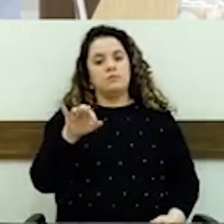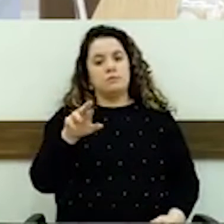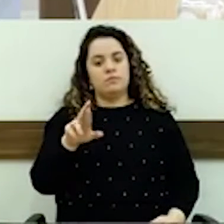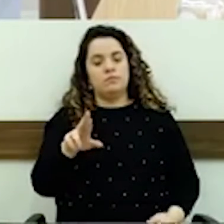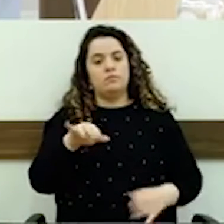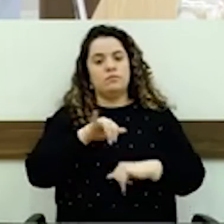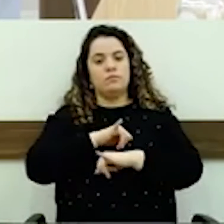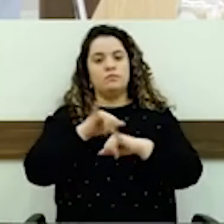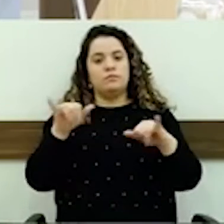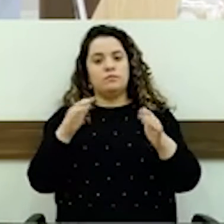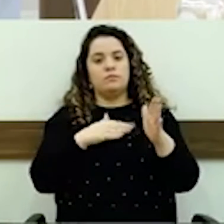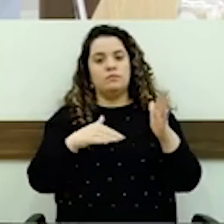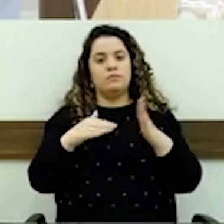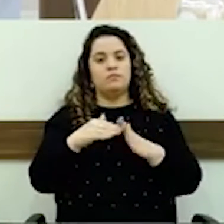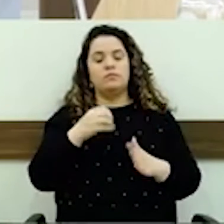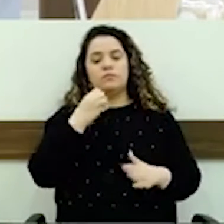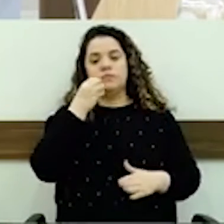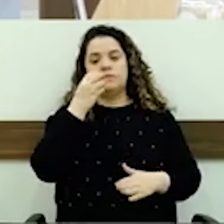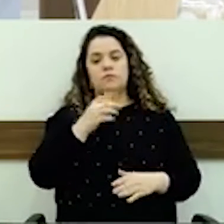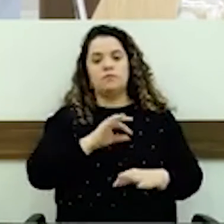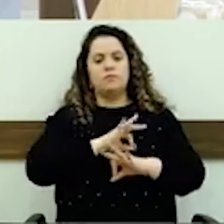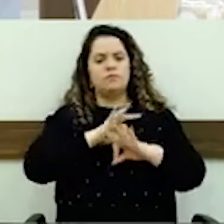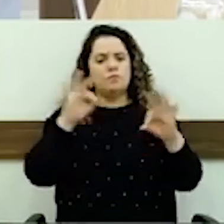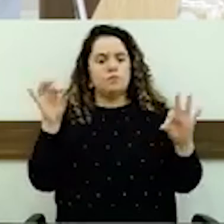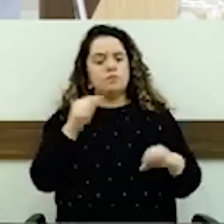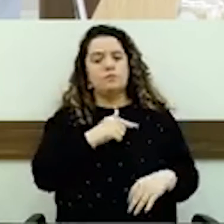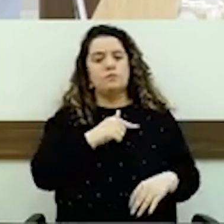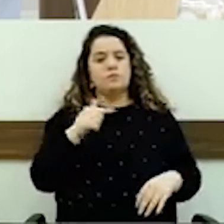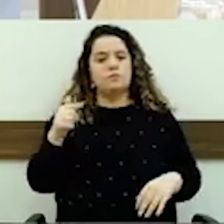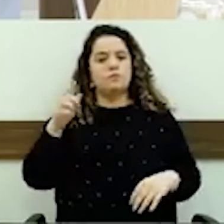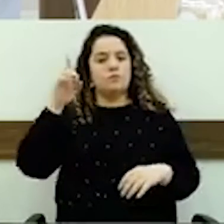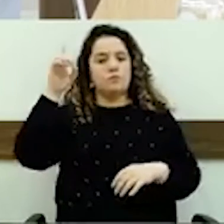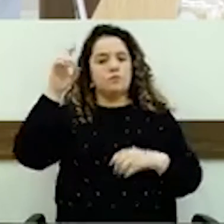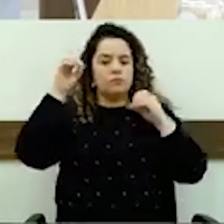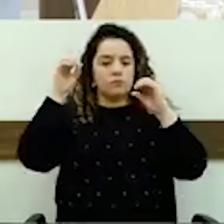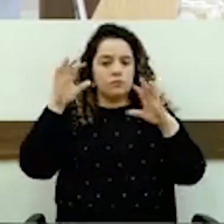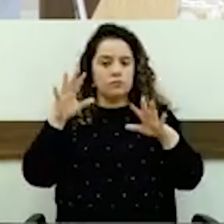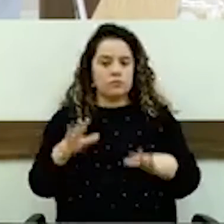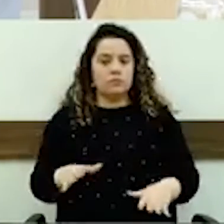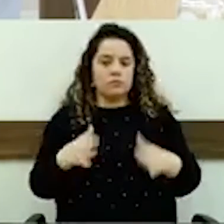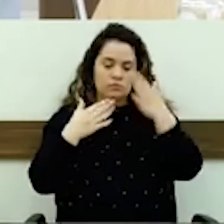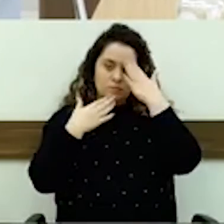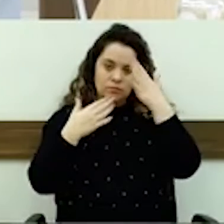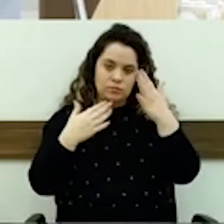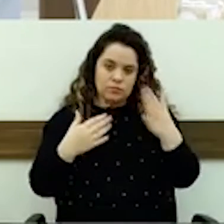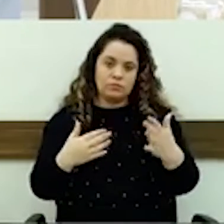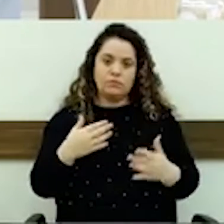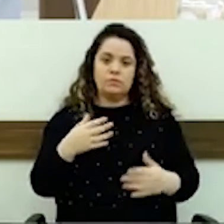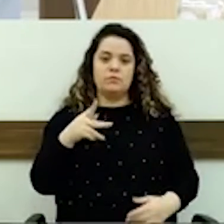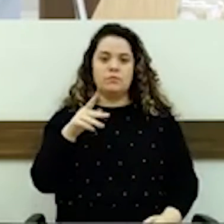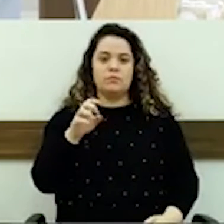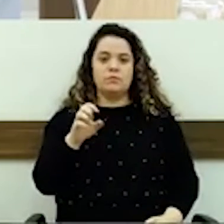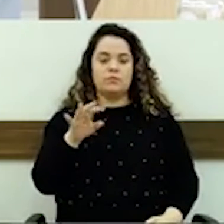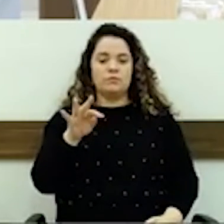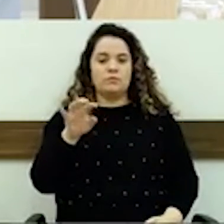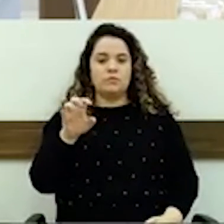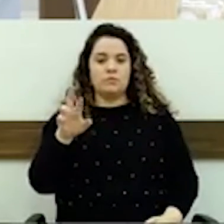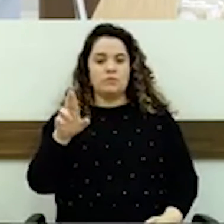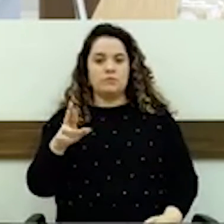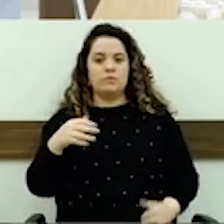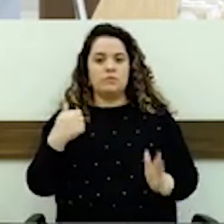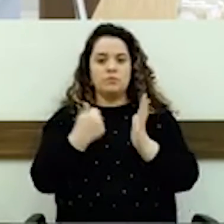boa semana, uma ótima semana. Que Deus abençoe. Agradecer ao Peterson que está aí, que ele me adicionou agora aqui no Instagram, já vi.